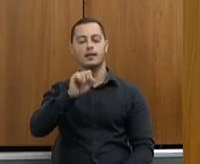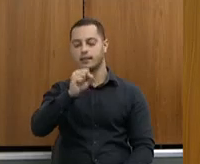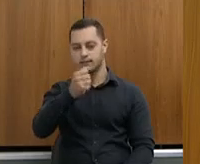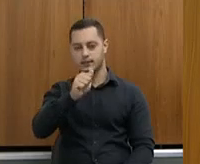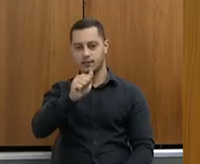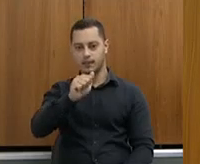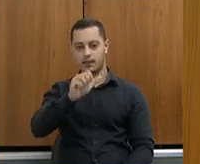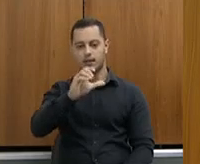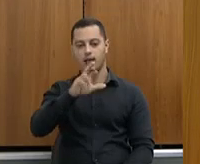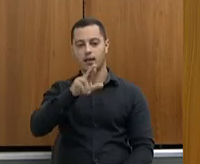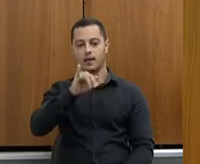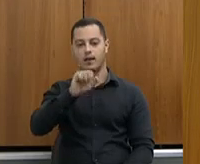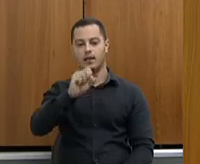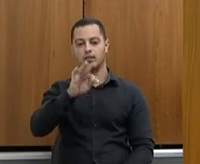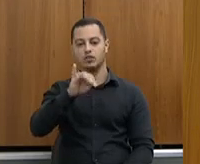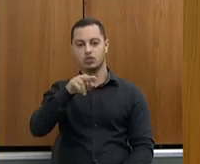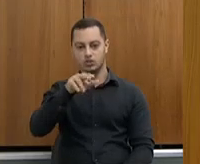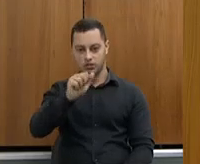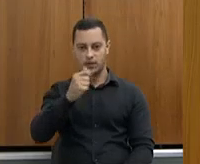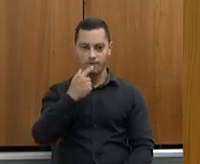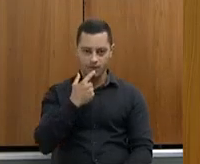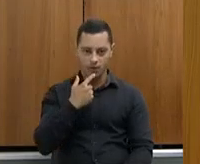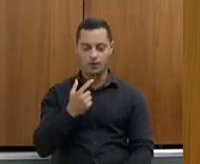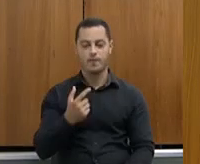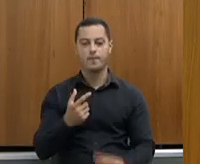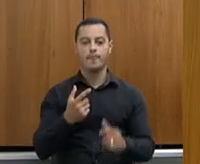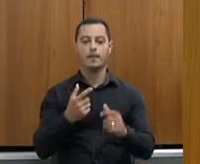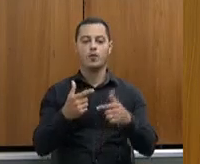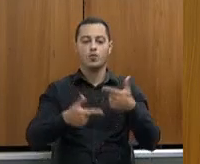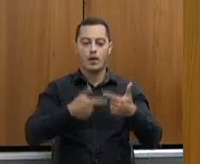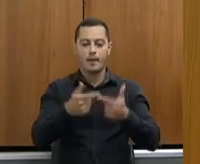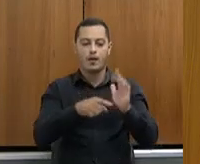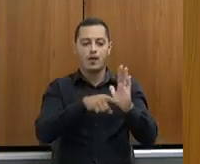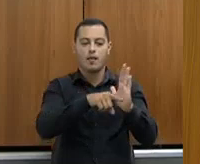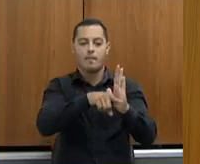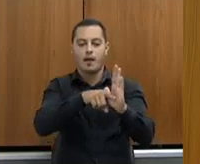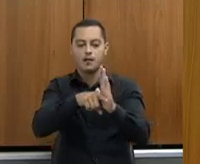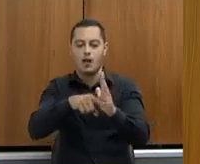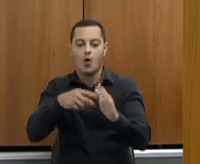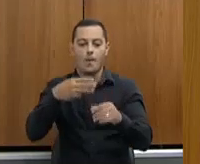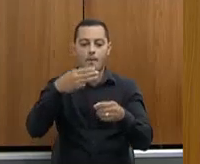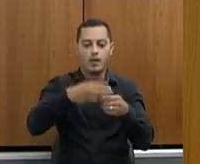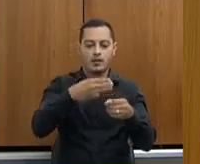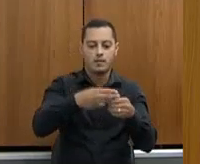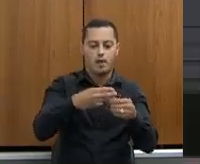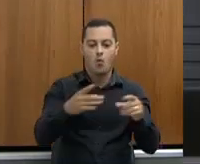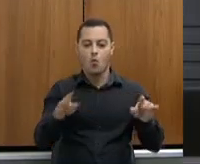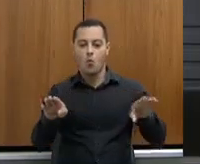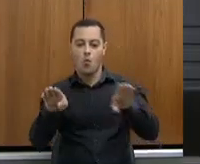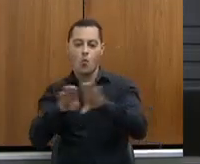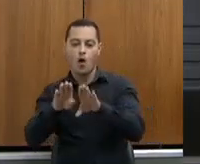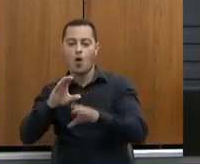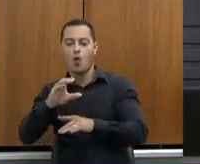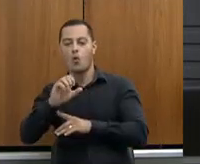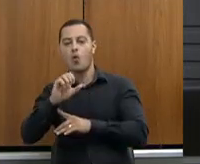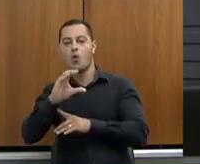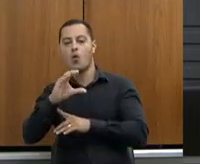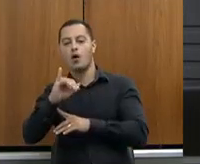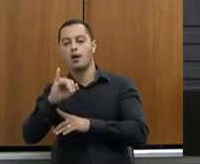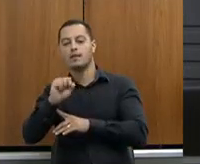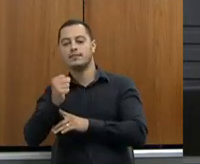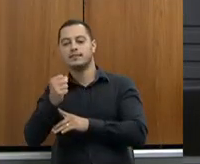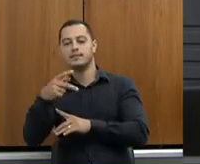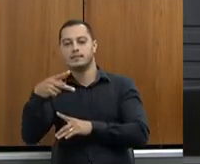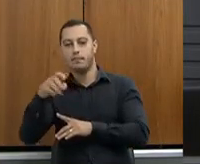essa equivalência do serviço de inspeção municipal ao SISB. Então, o que eu percebo hoje,